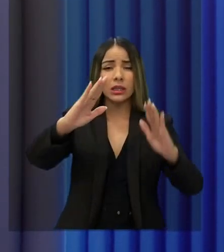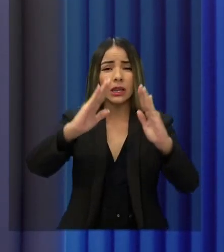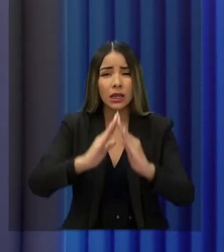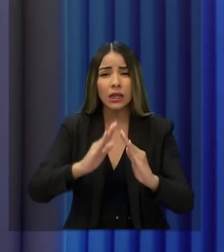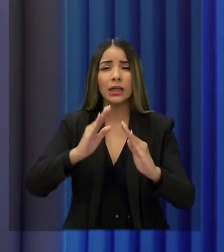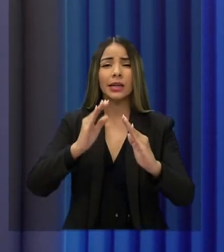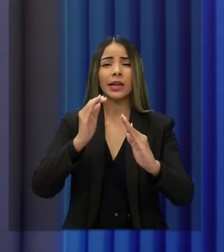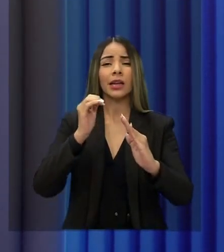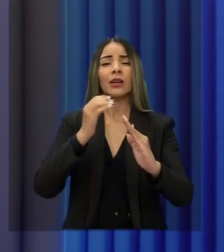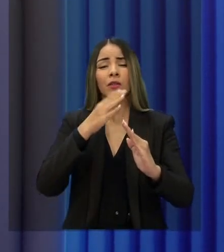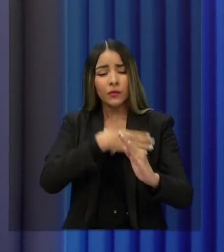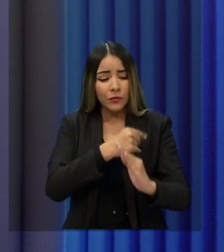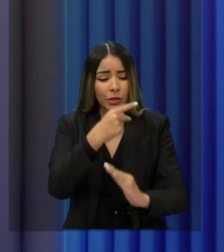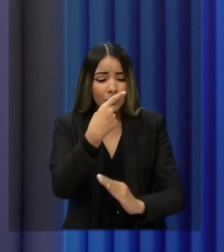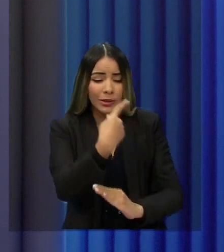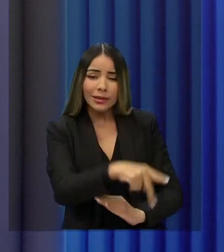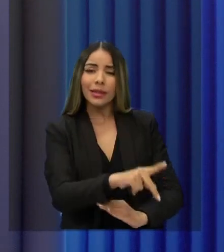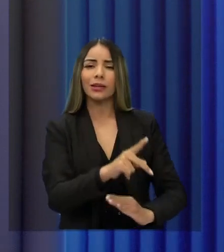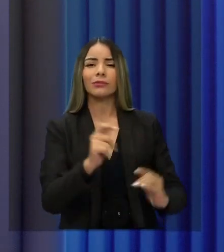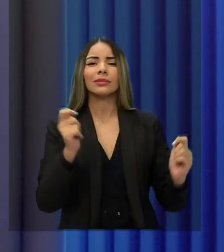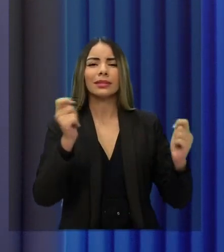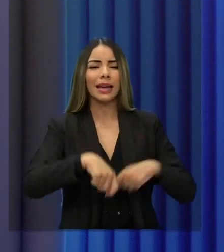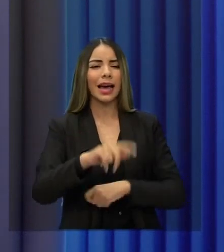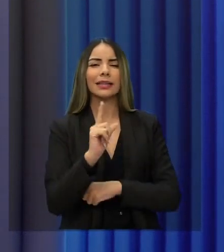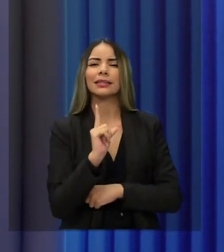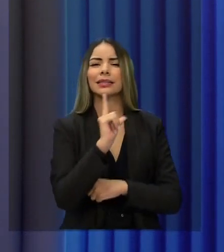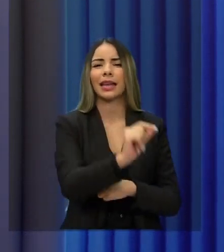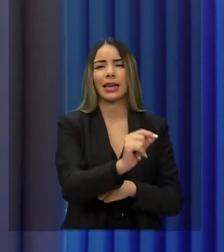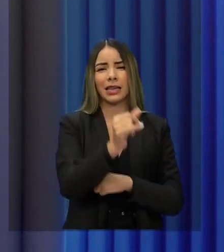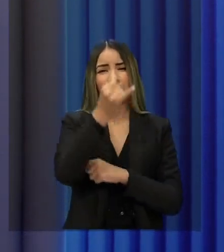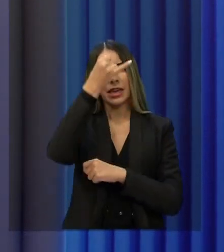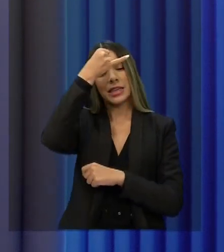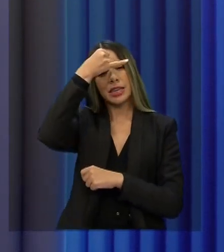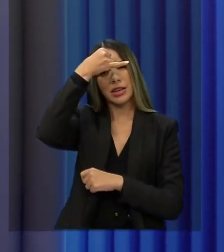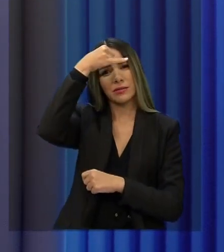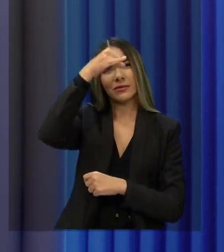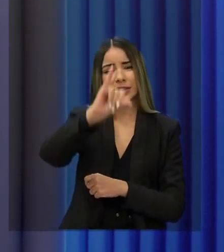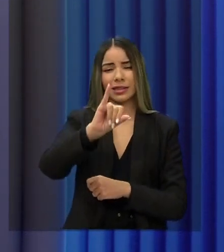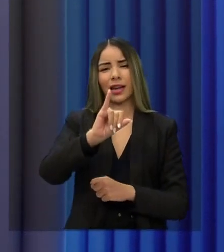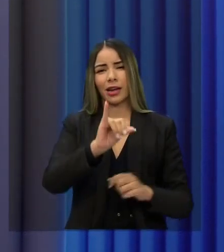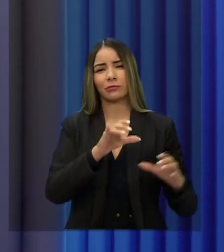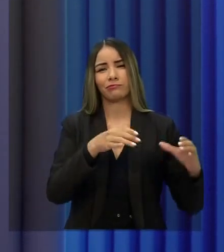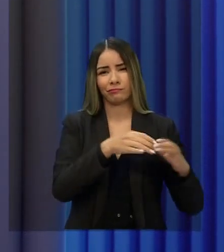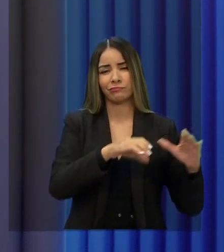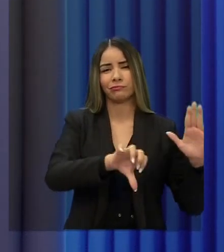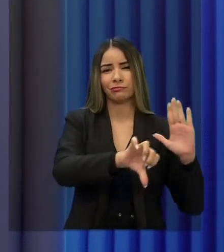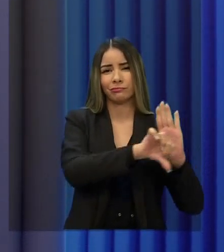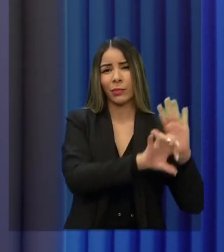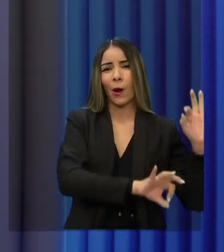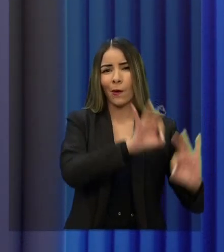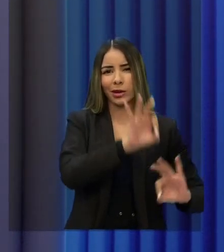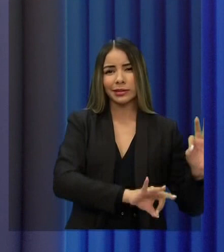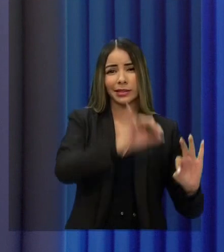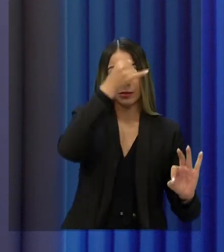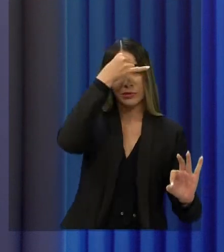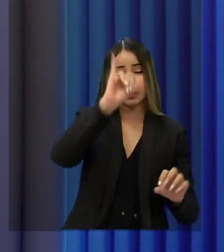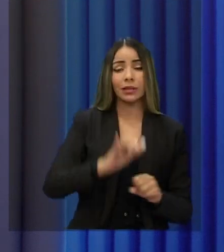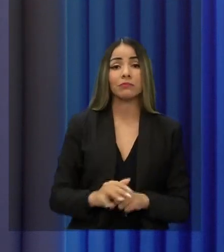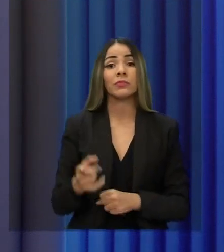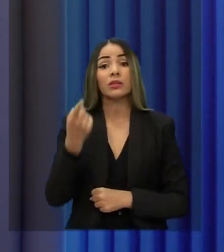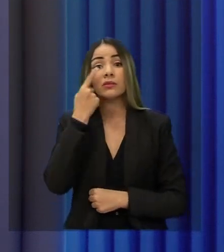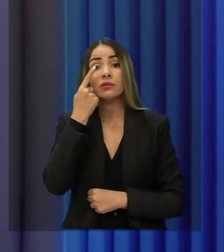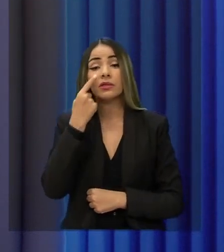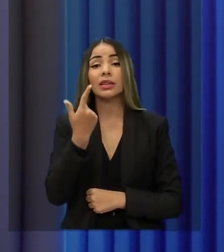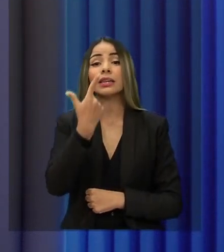momento, que o seu filho vai ter uma porta de saída para evitar de ser cooptado pelo crime organizado, como está acontecendo constantemente. Verifique quem está